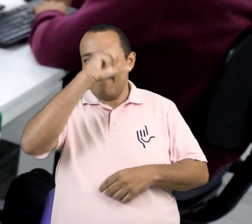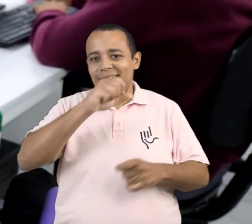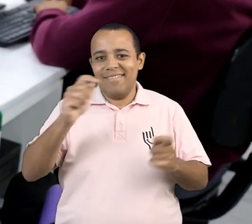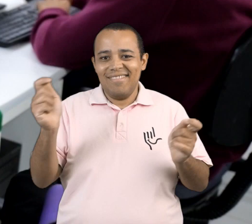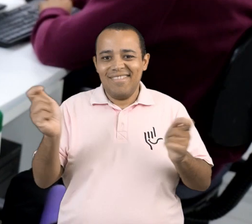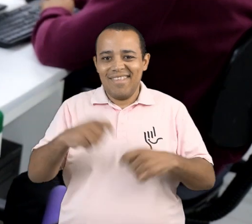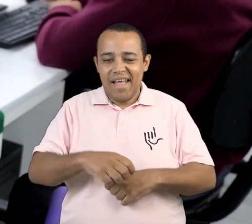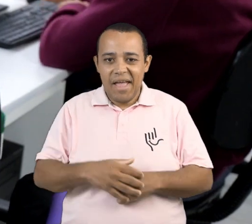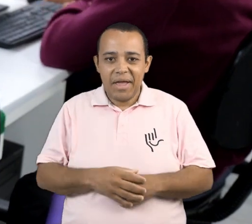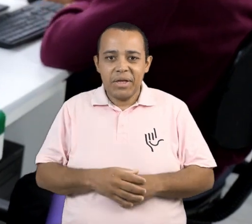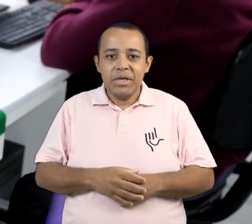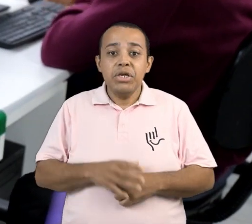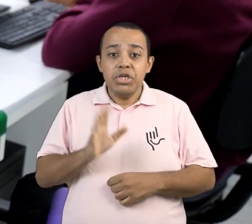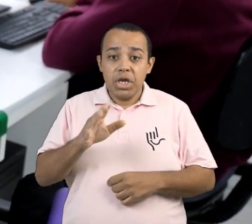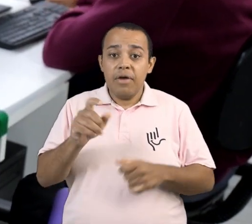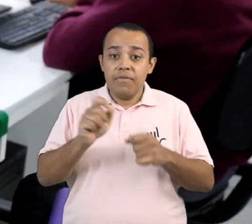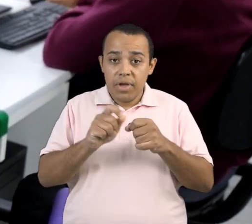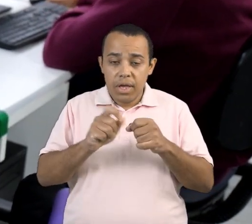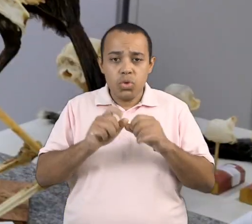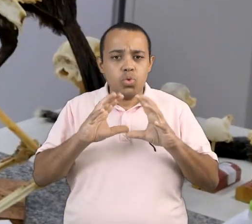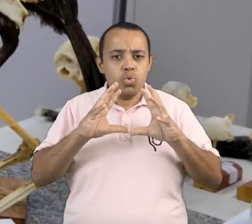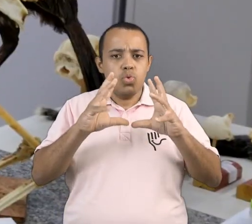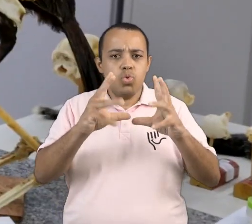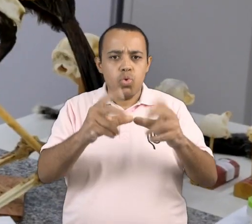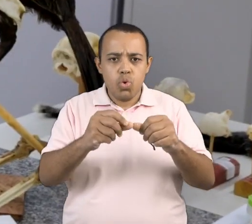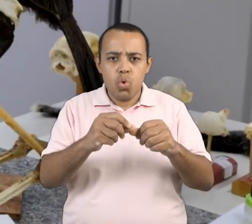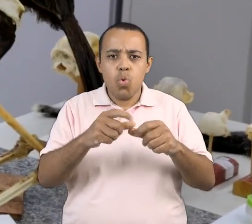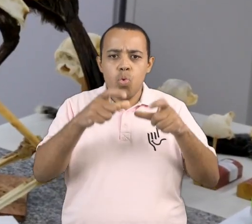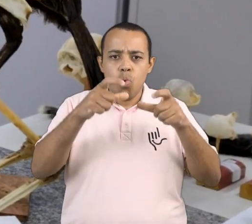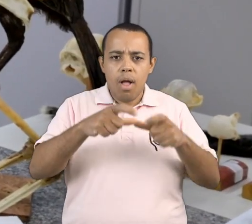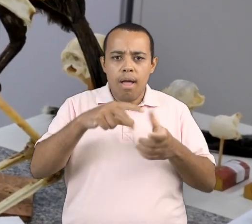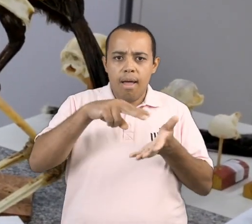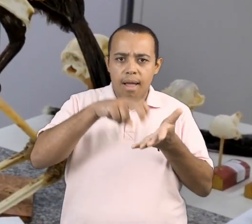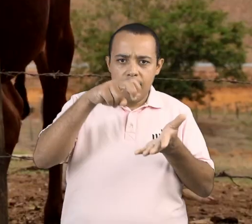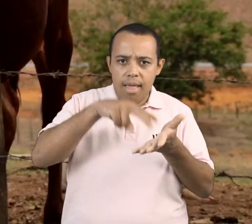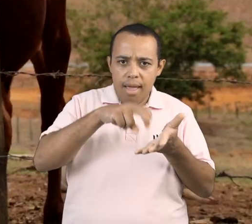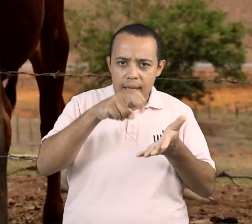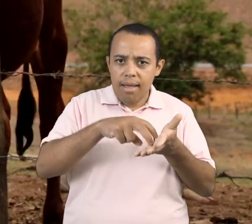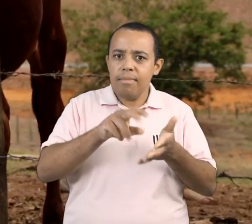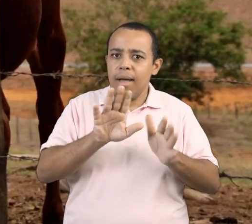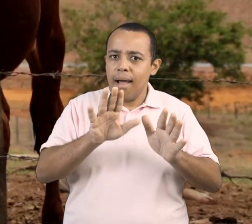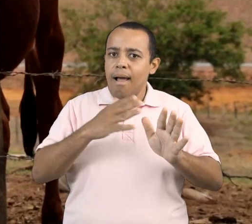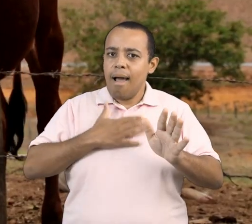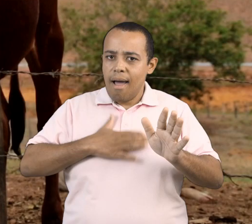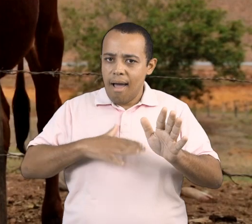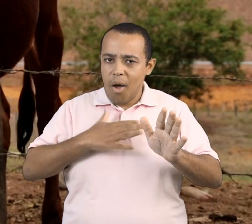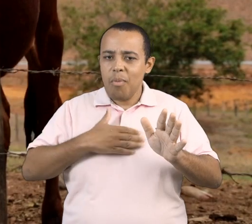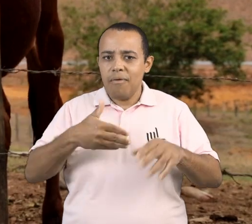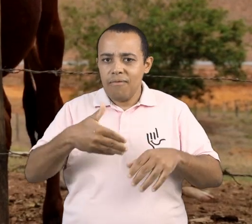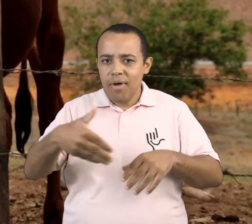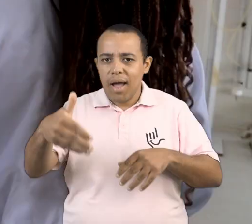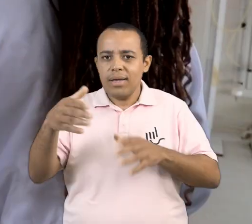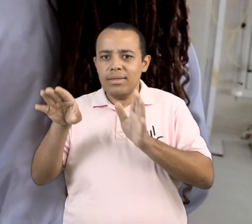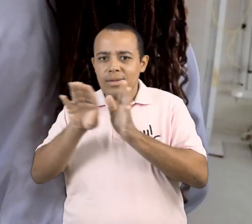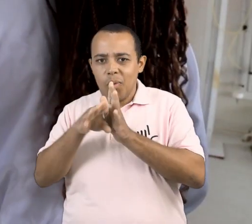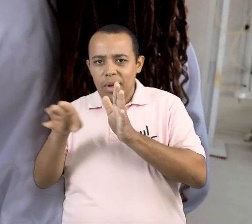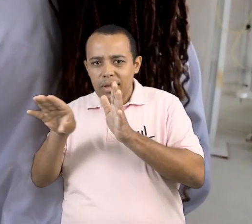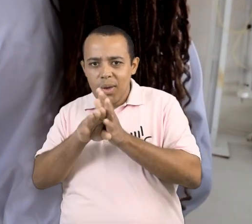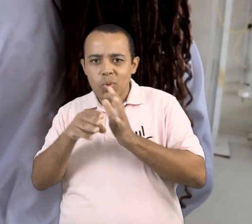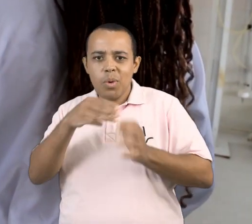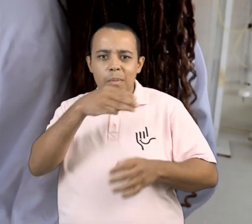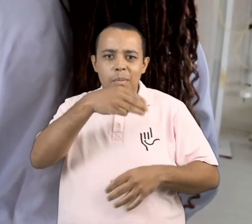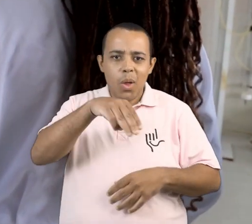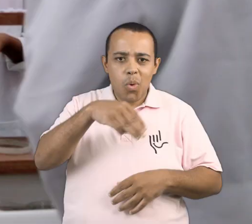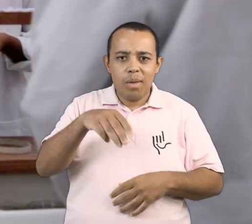foram feitos todos os vídeos do Campos de Alegre. Em breve, a equipe da TV UFIS percorrerá as unidades de São